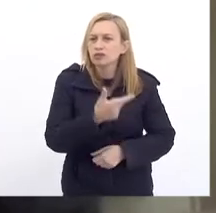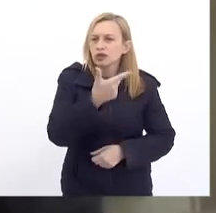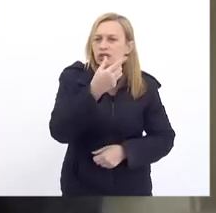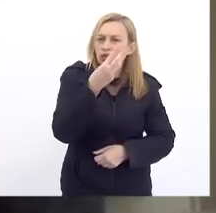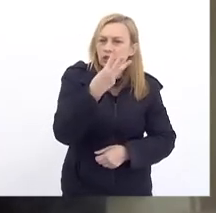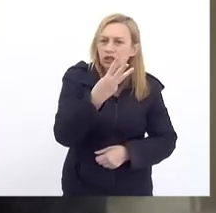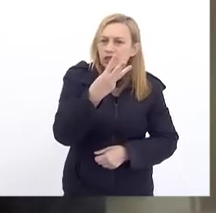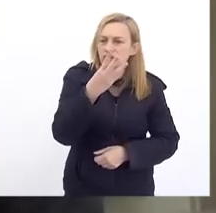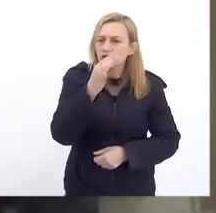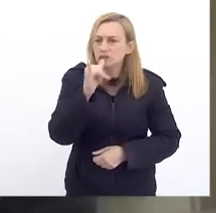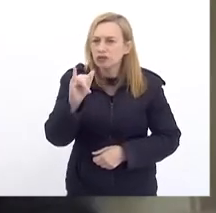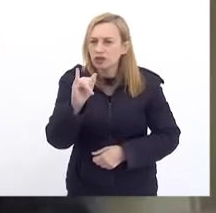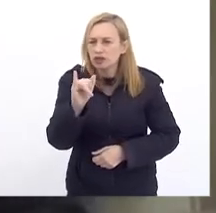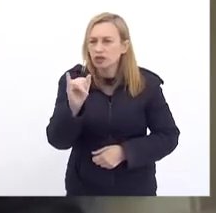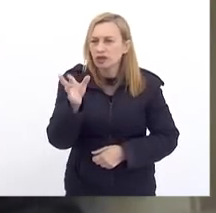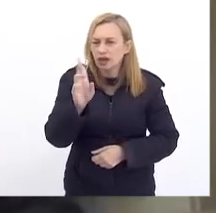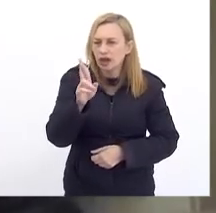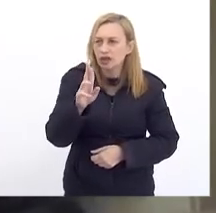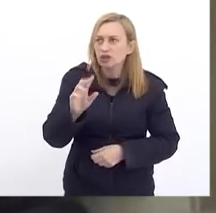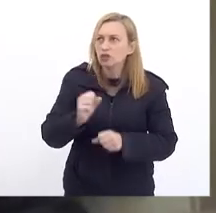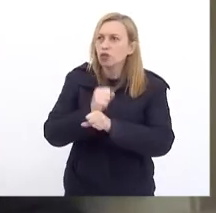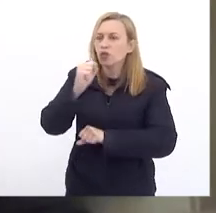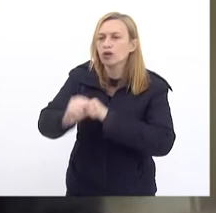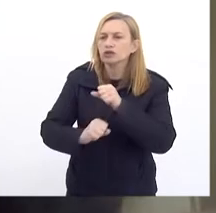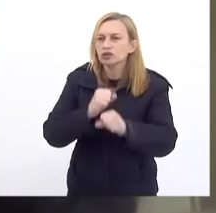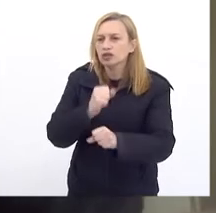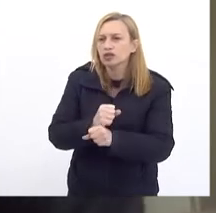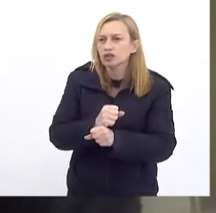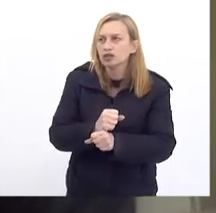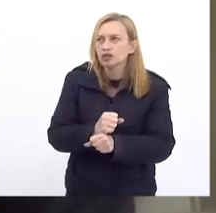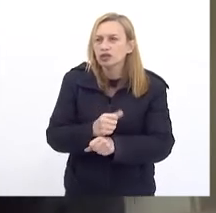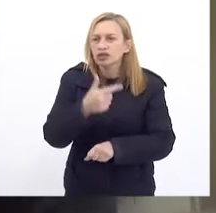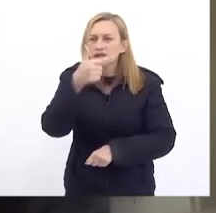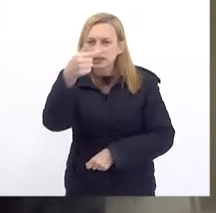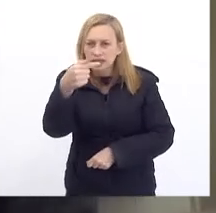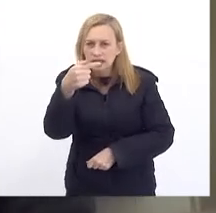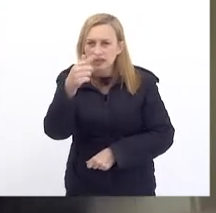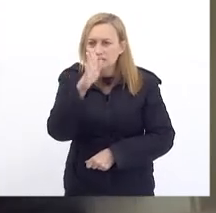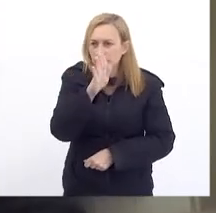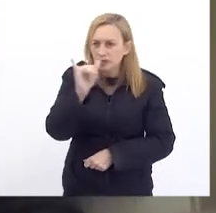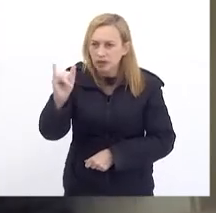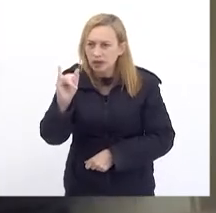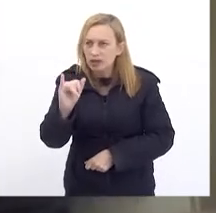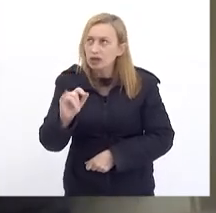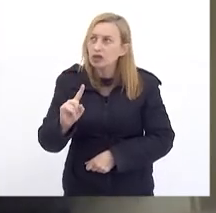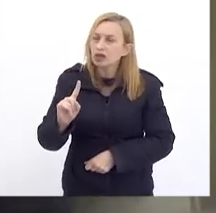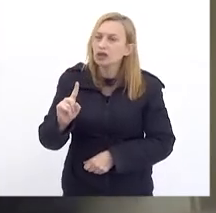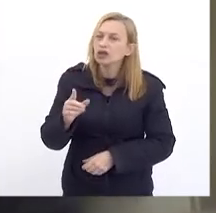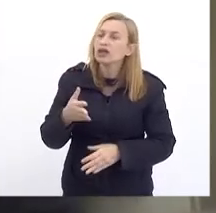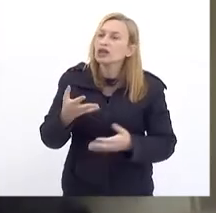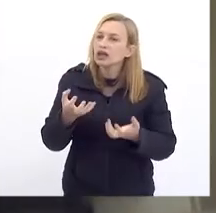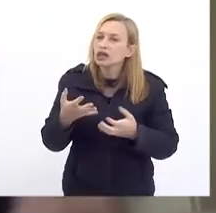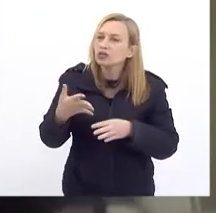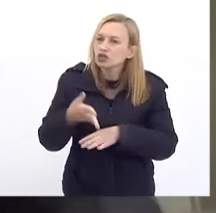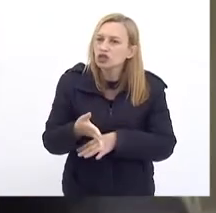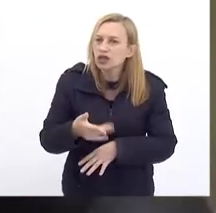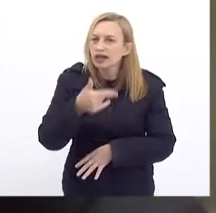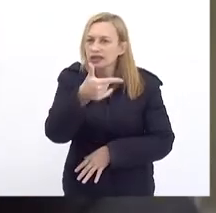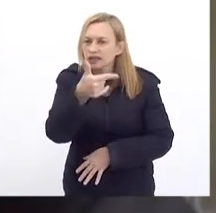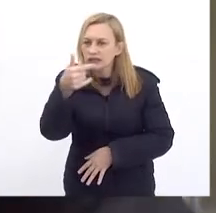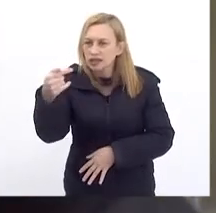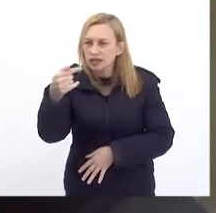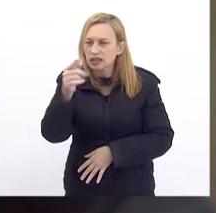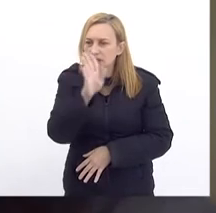bilhões De reais Ano que vem Nós estamos Com 7 E pretendemos Chegar A 17